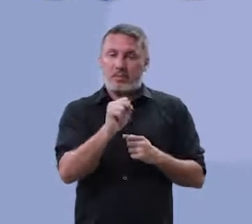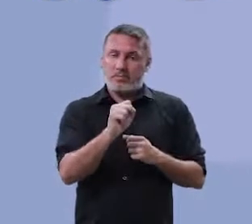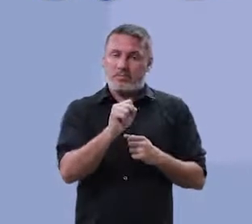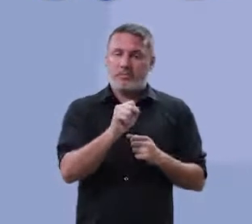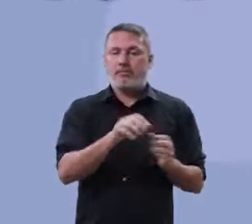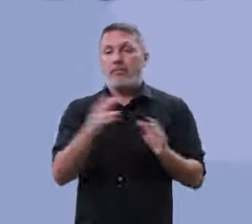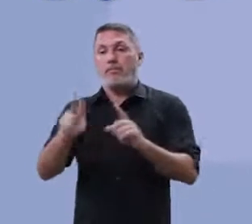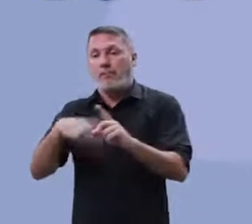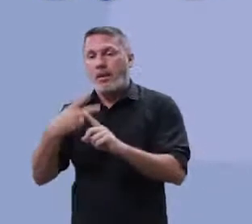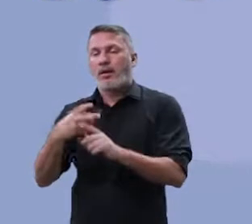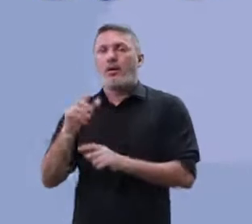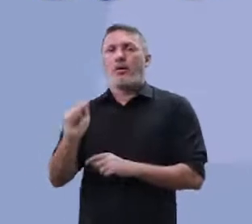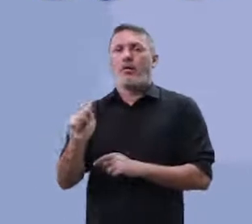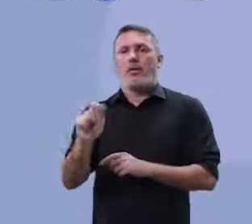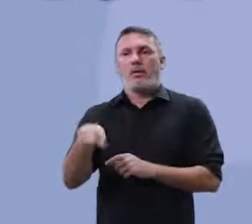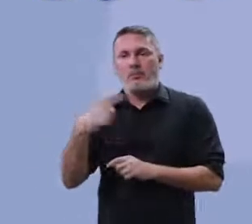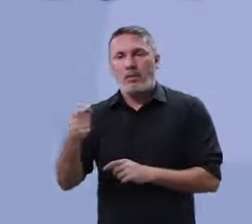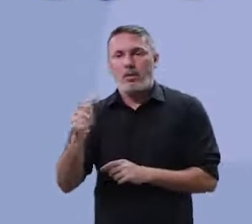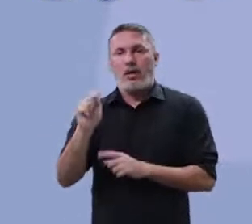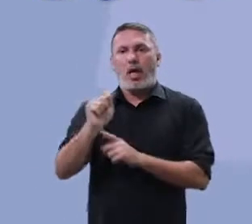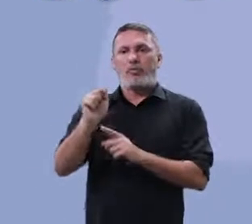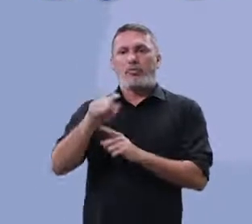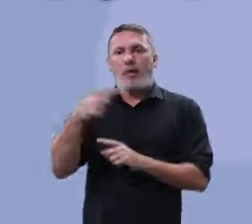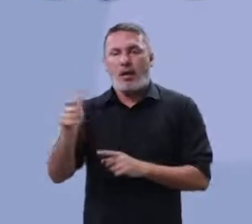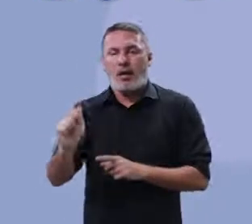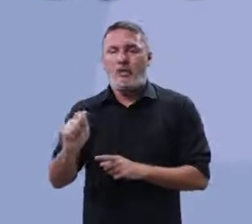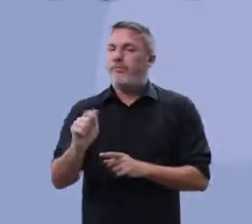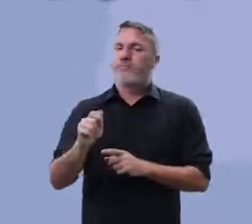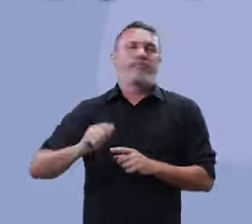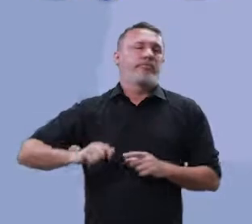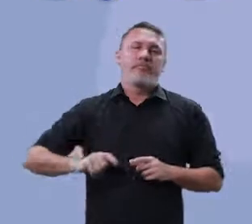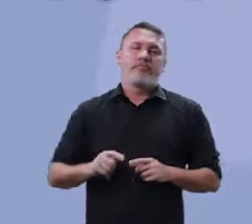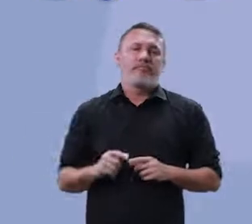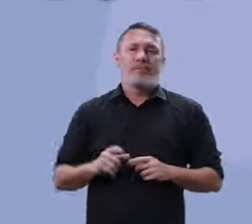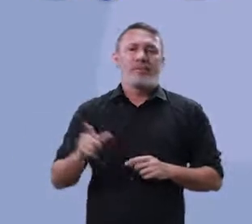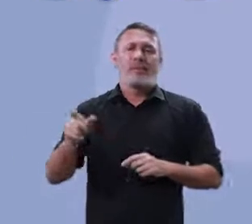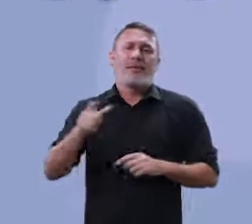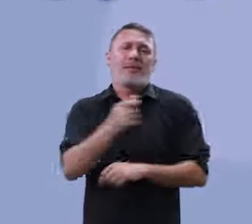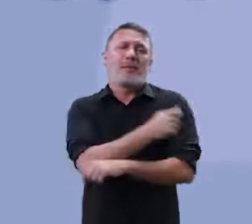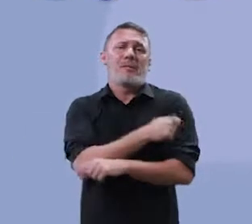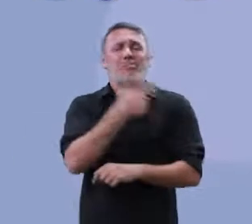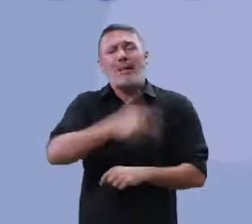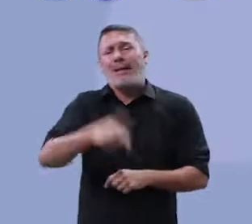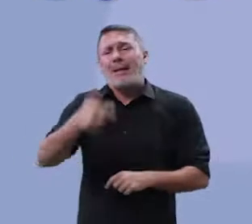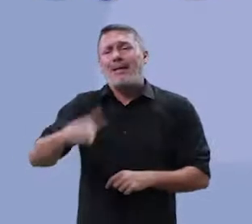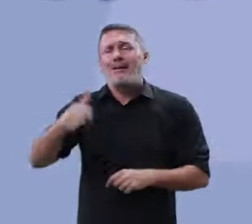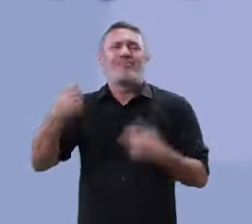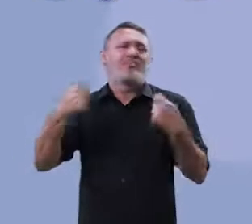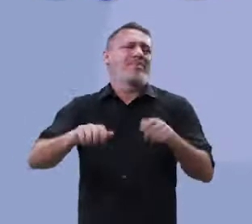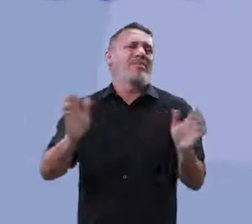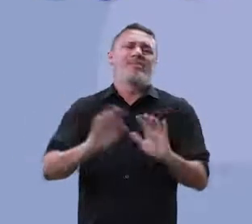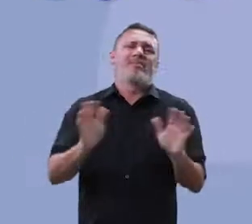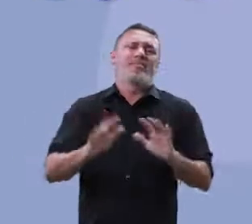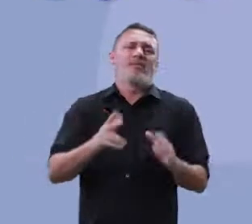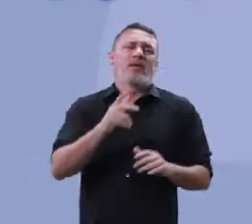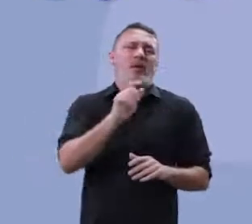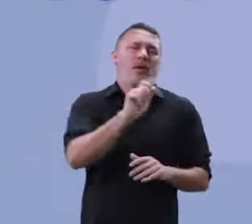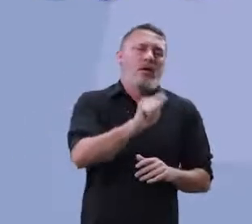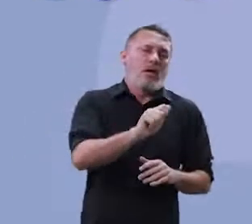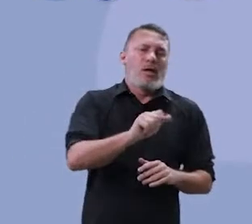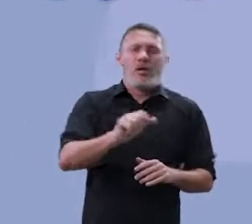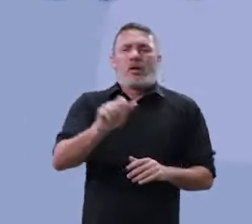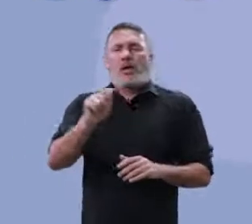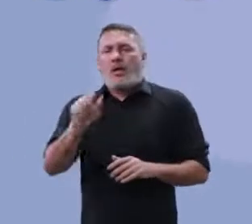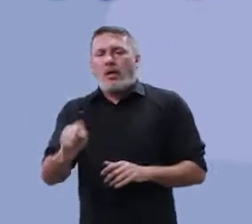artigo as. Então, não necessariamente... Ele não precisava, ele não podia ter colocado o as. Pelas,